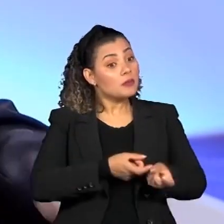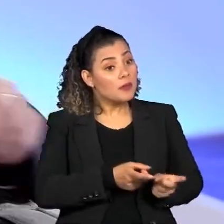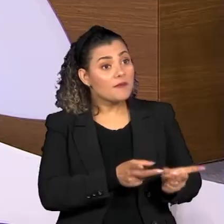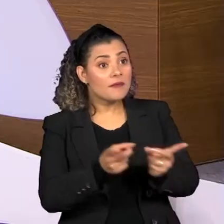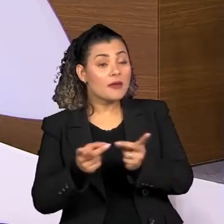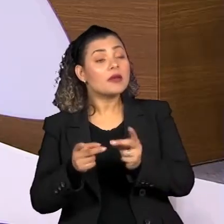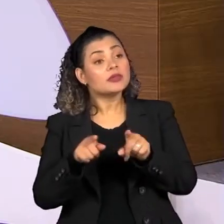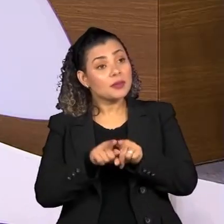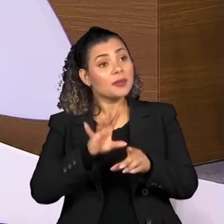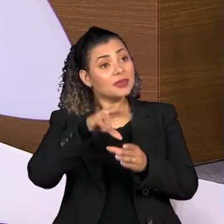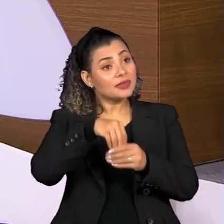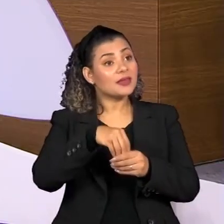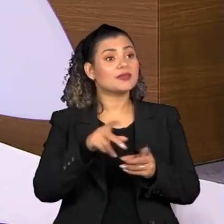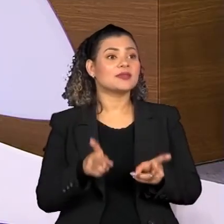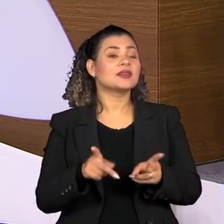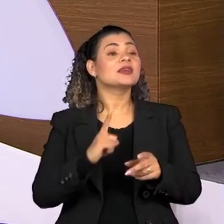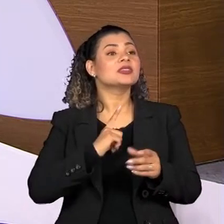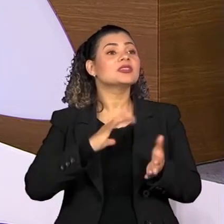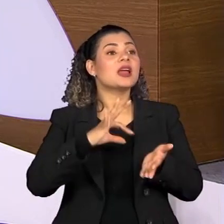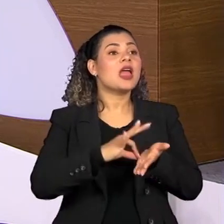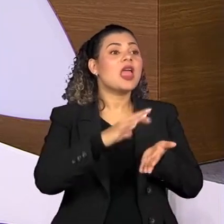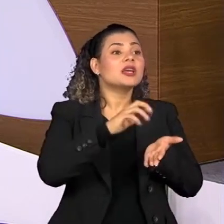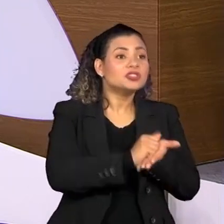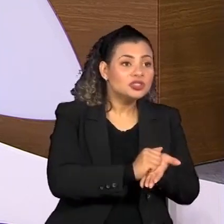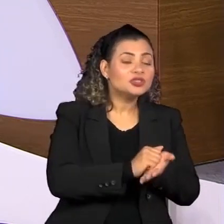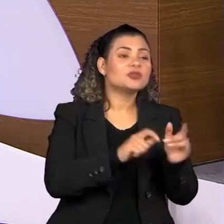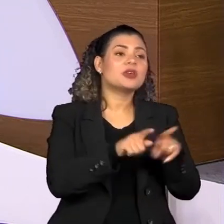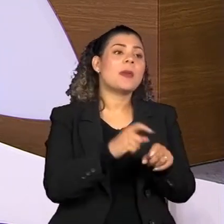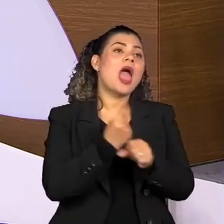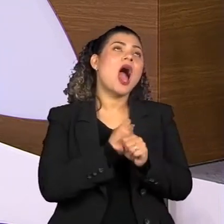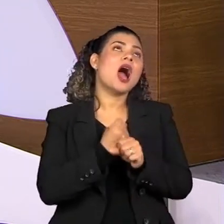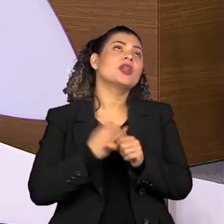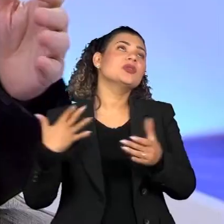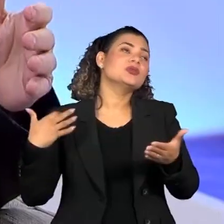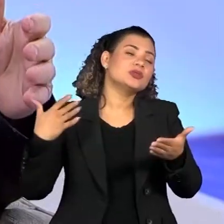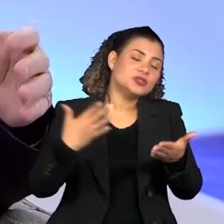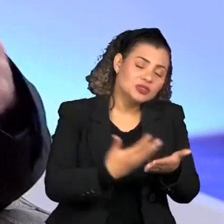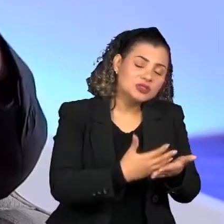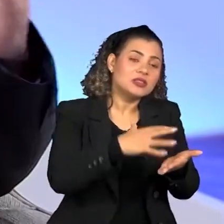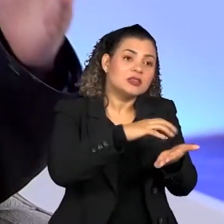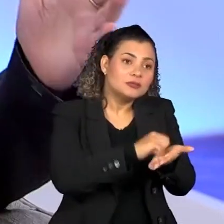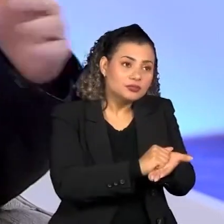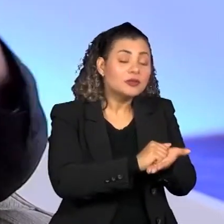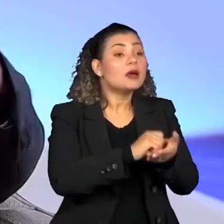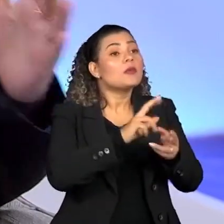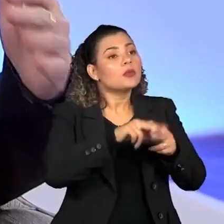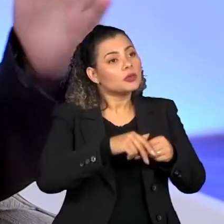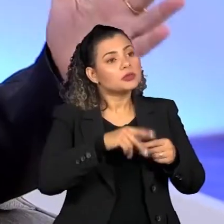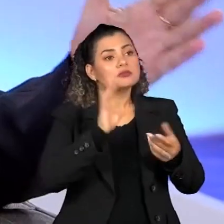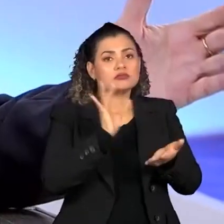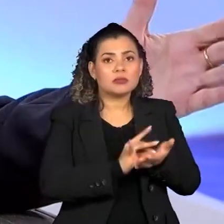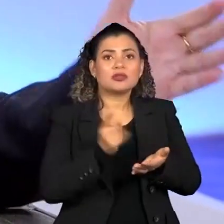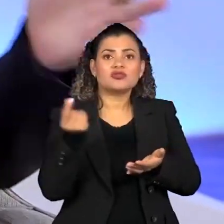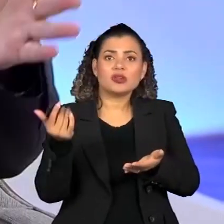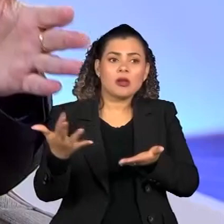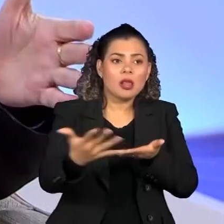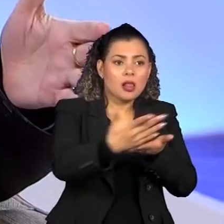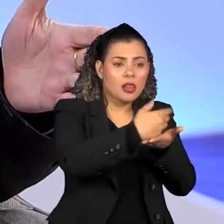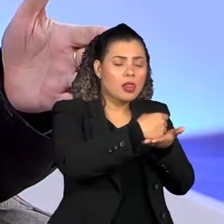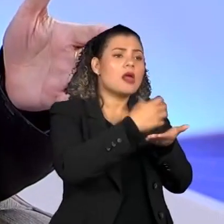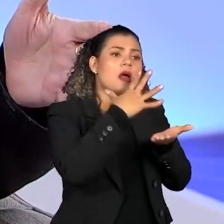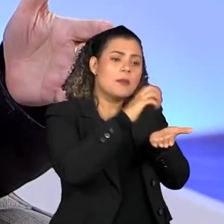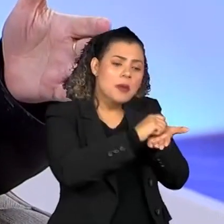FAPESP, tanto que a FAPESP fazia registro de domínio por muitos anos. E este recurso, recolhido corretamente e tal, ficou